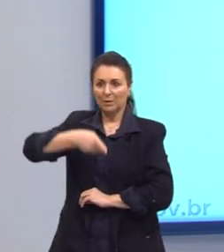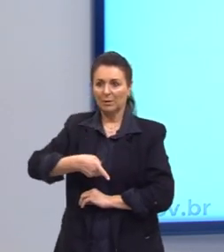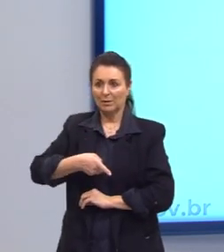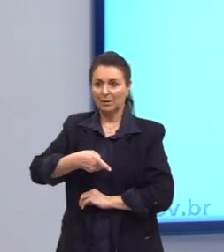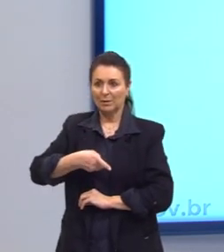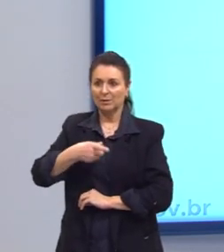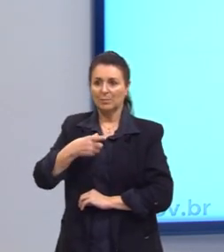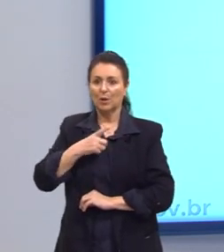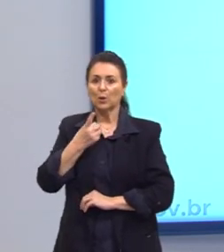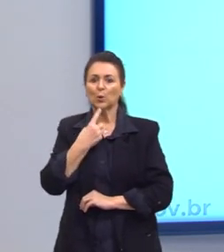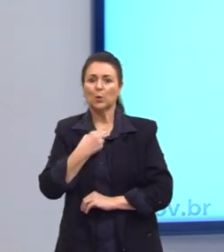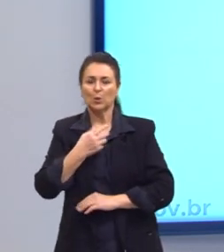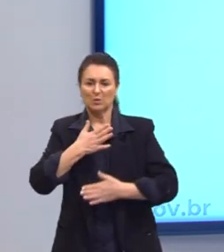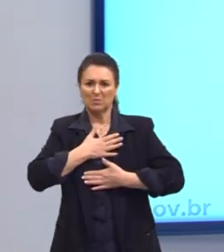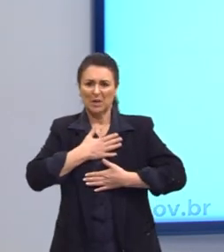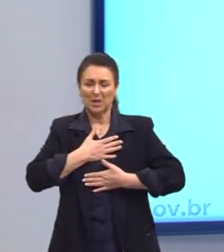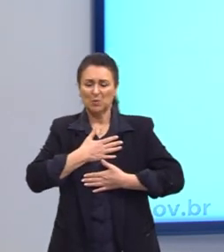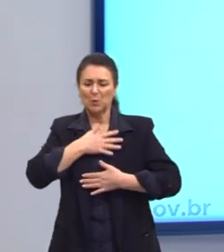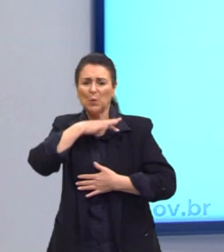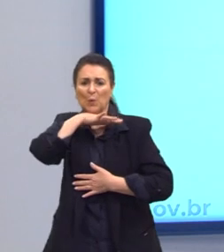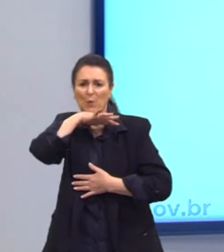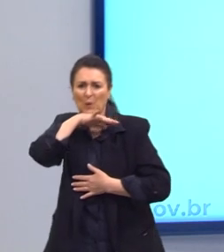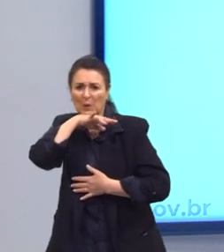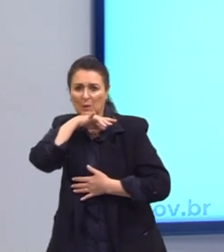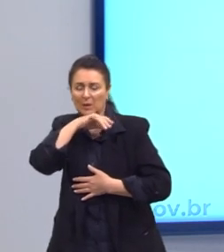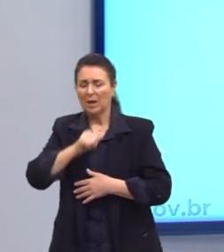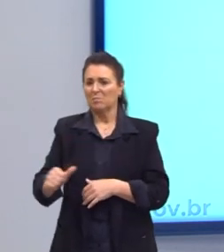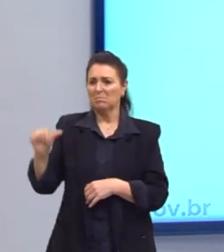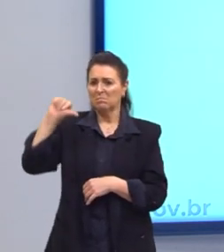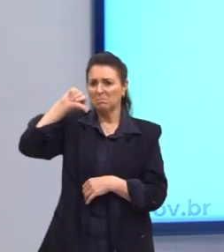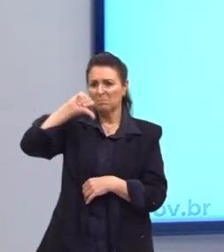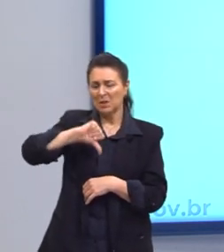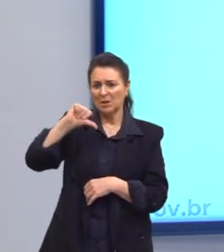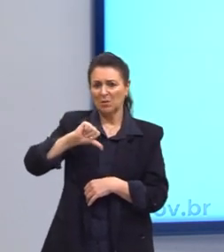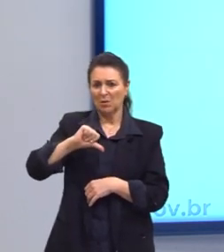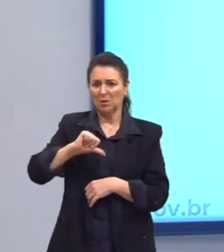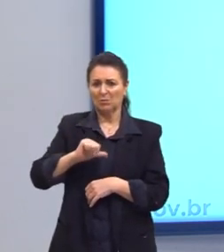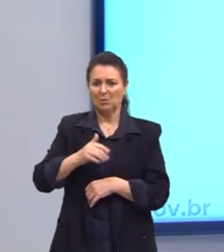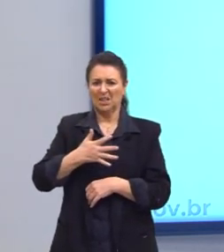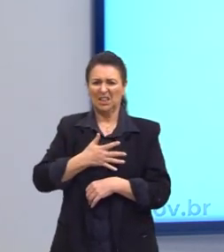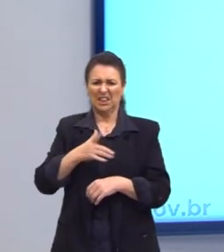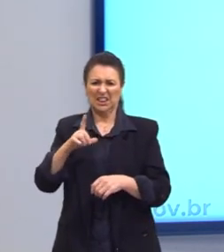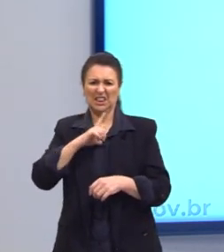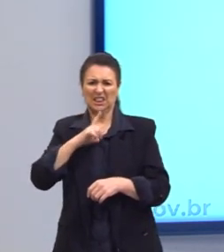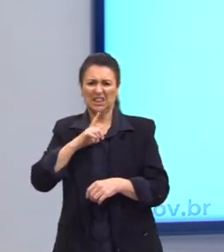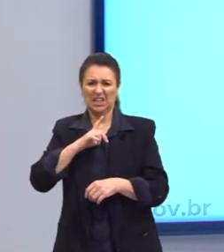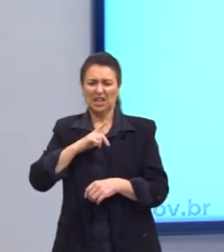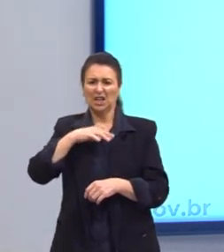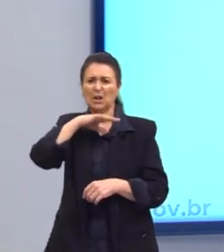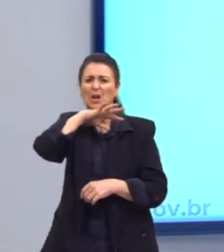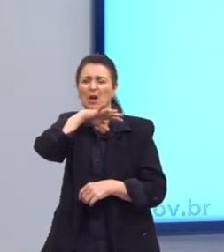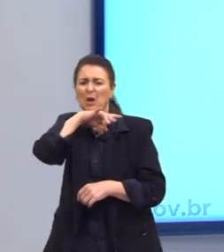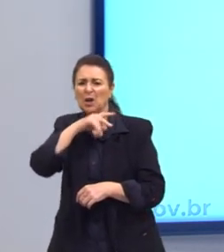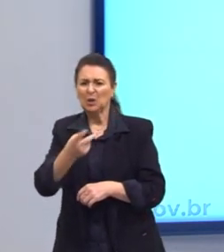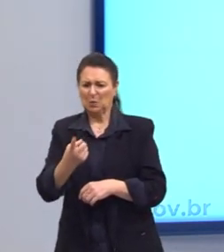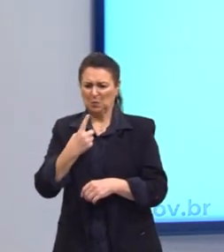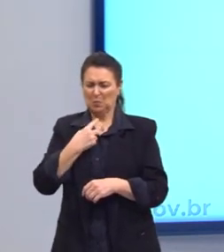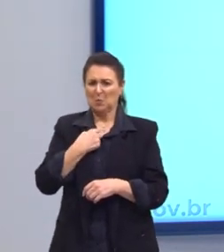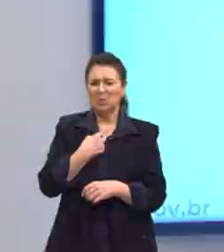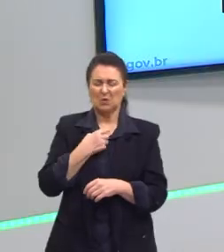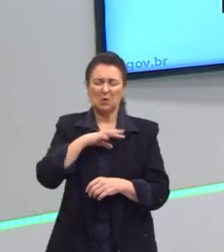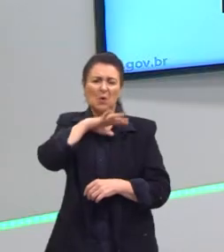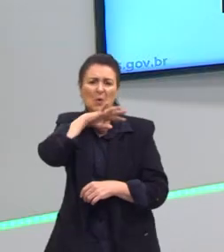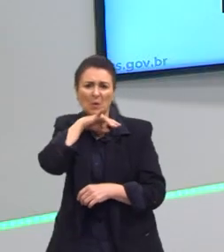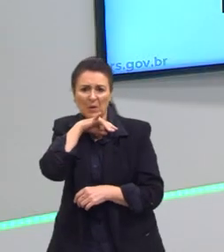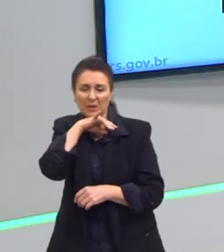médio é uma peste, é muito pior do que o mau gosto, Ariano Suassuna. Um grande